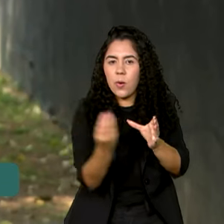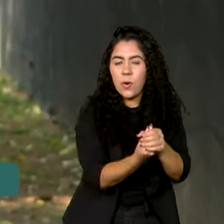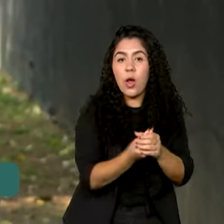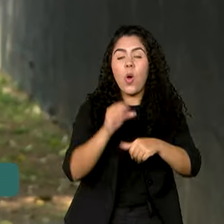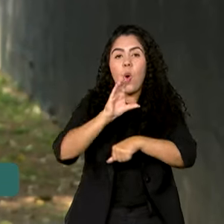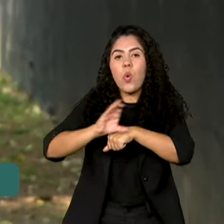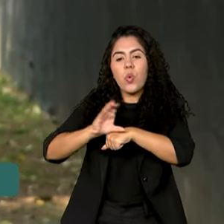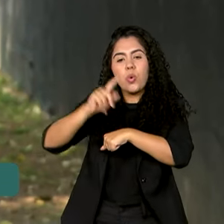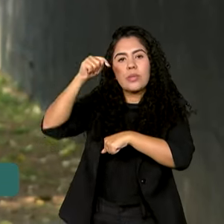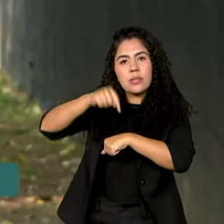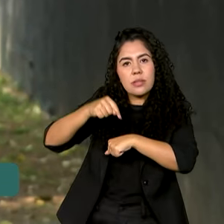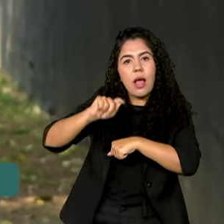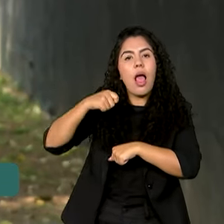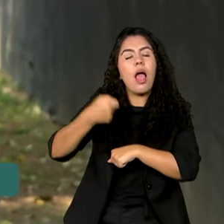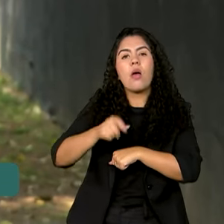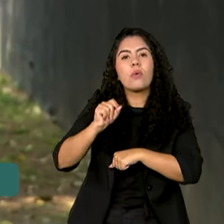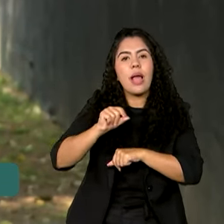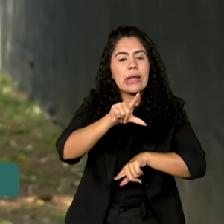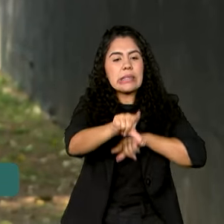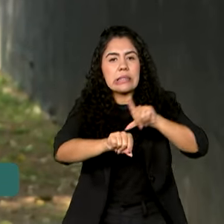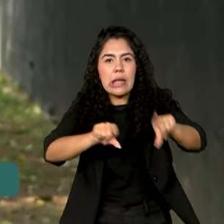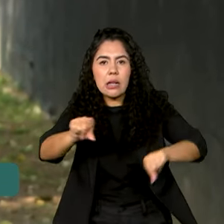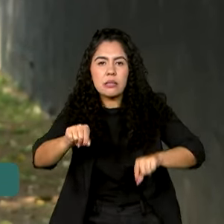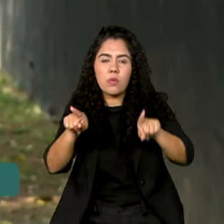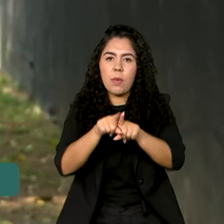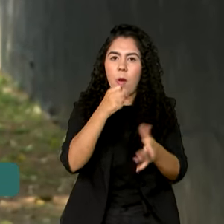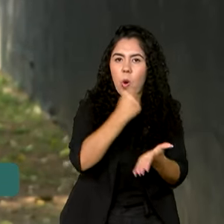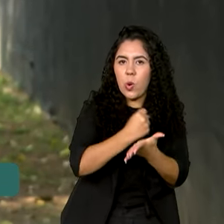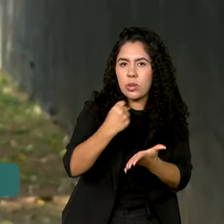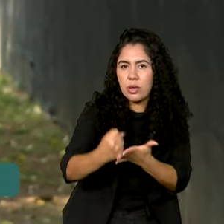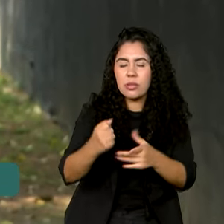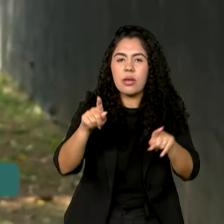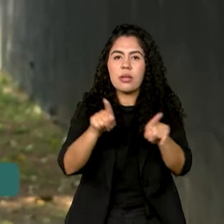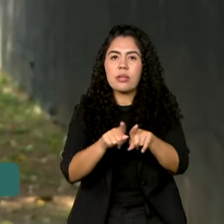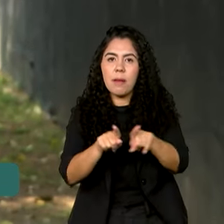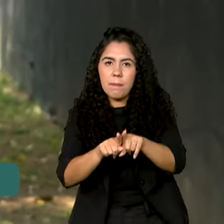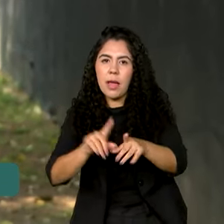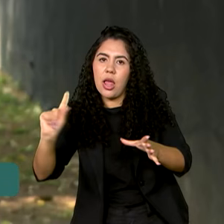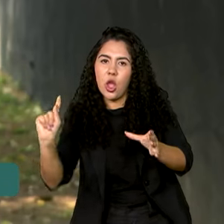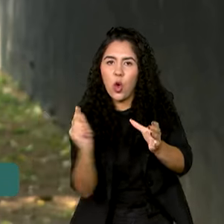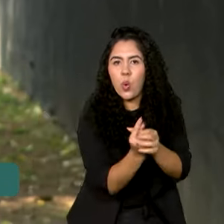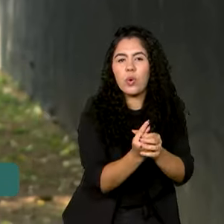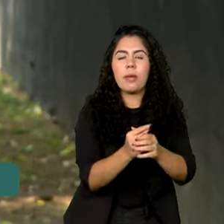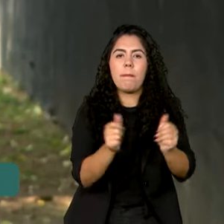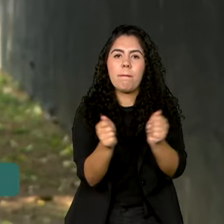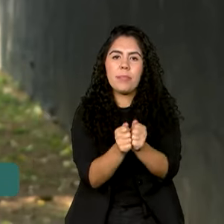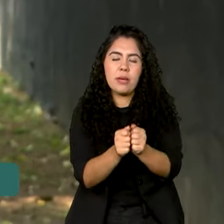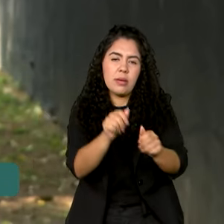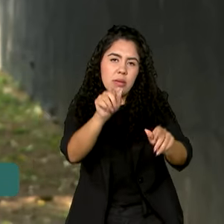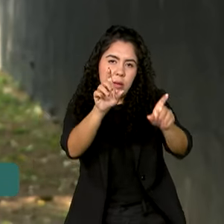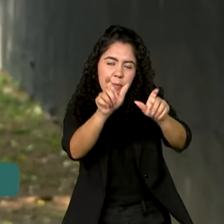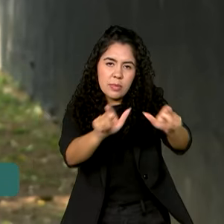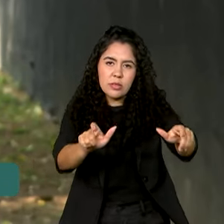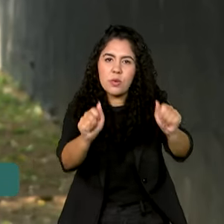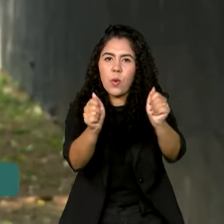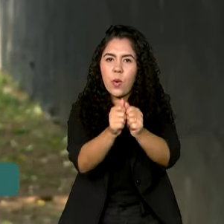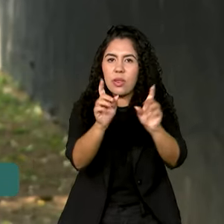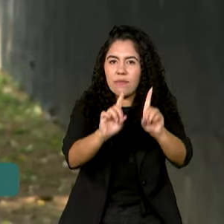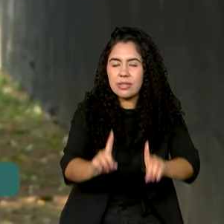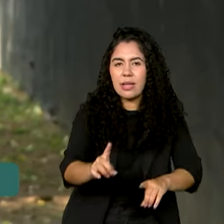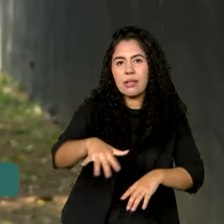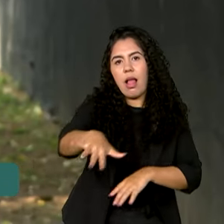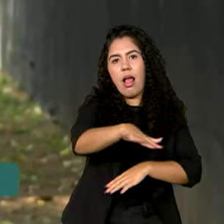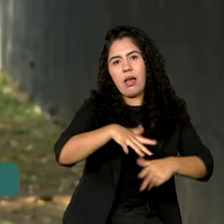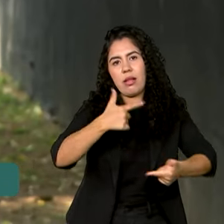título de Seleção, Contratação e Inclusão de Pessoas com Deficiência no Mundo do Trabalho.